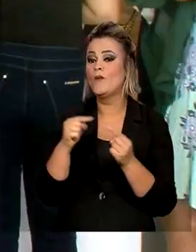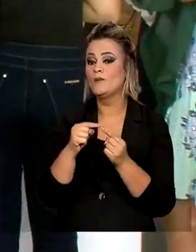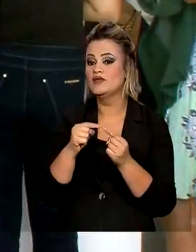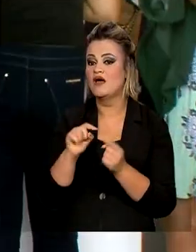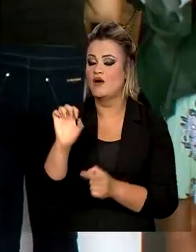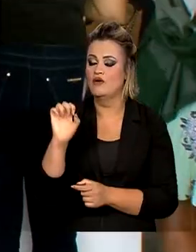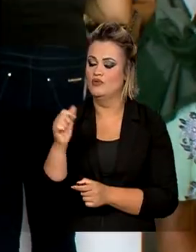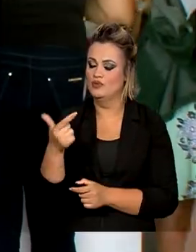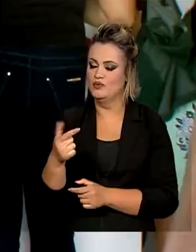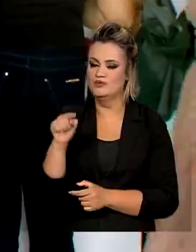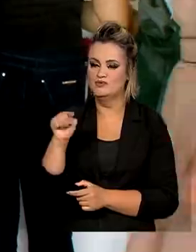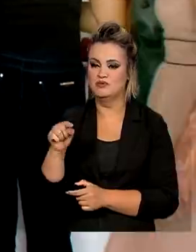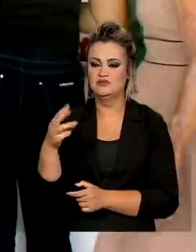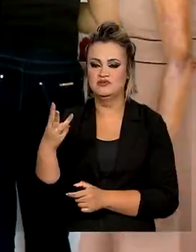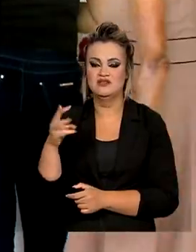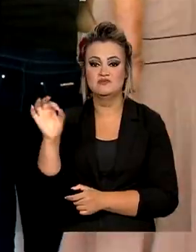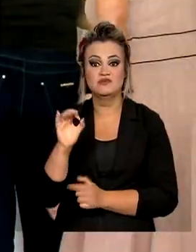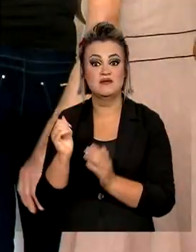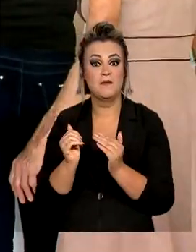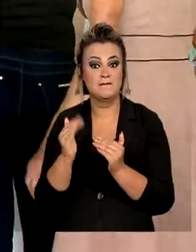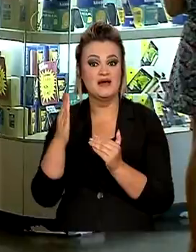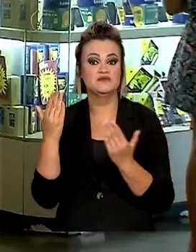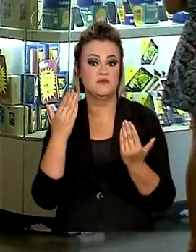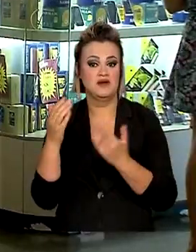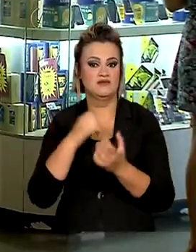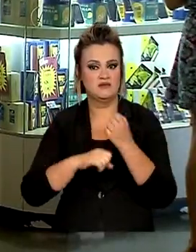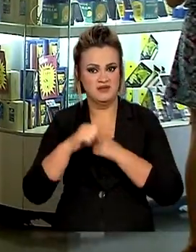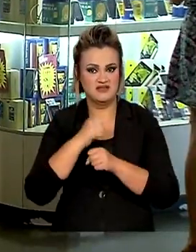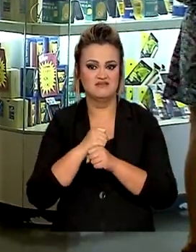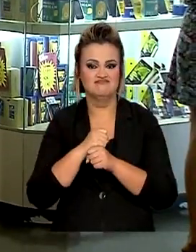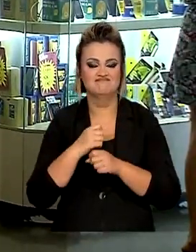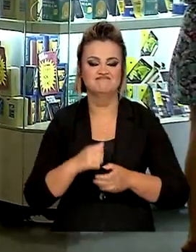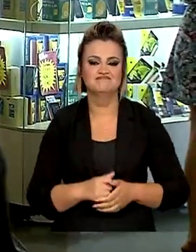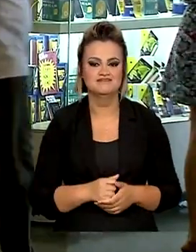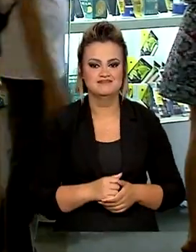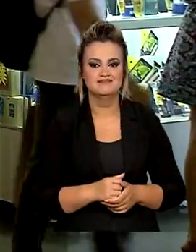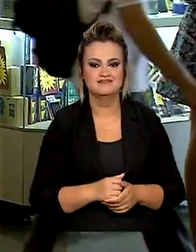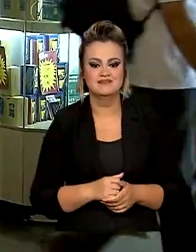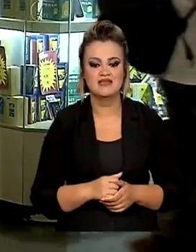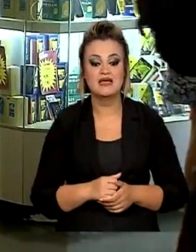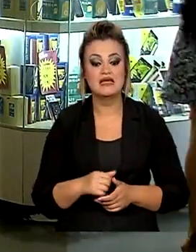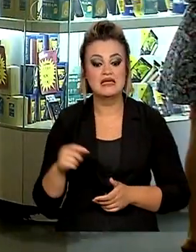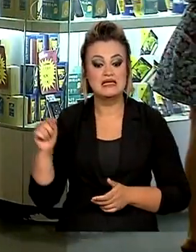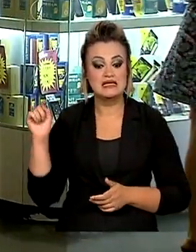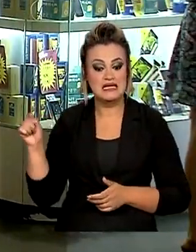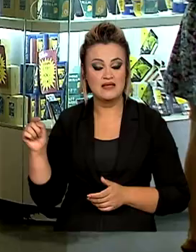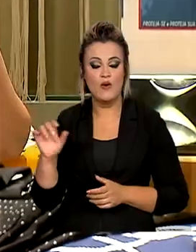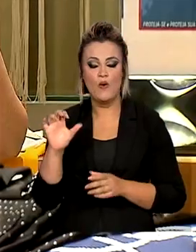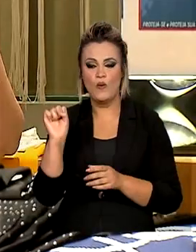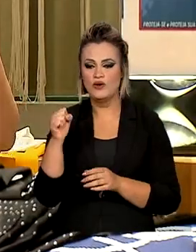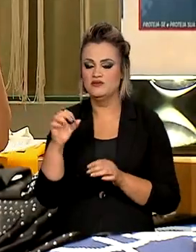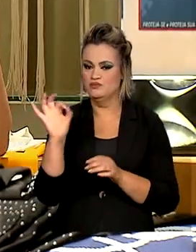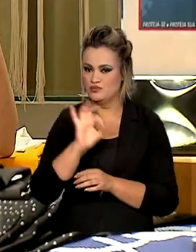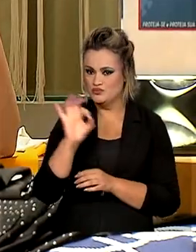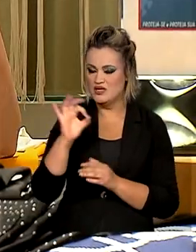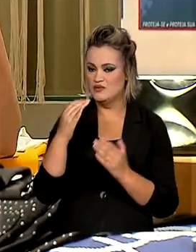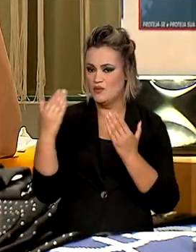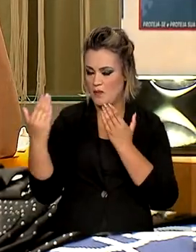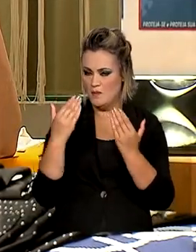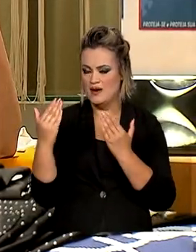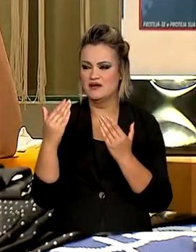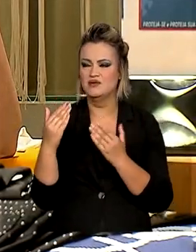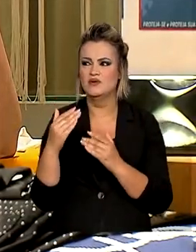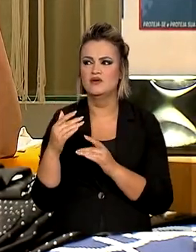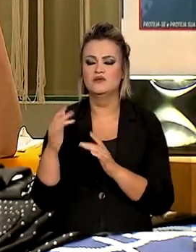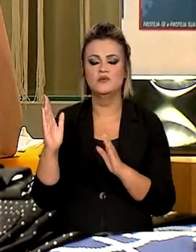,3% em relação ao anterior, que foi de maio a julho, e de mais de 8% na comparação